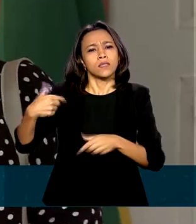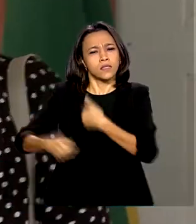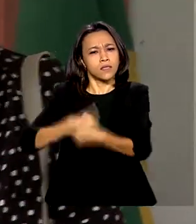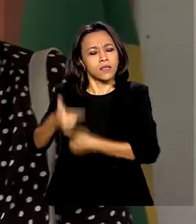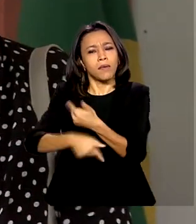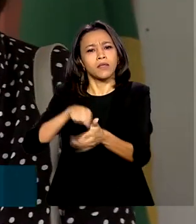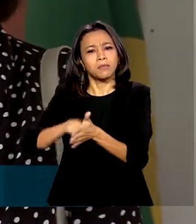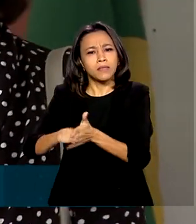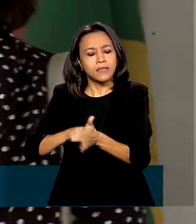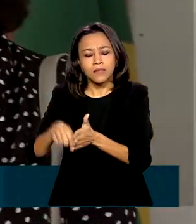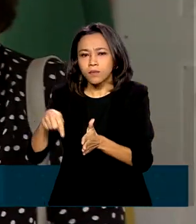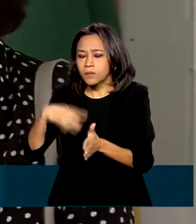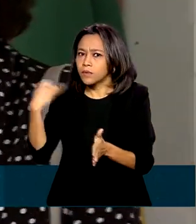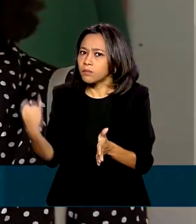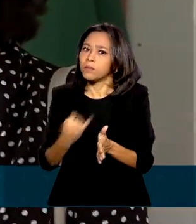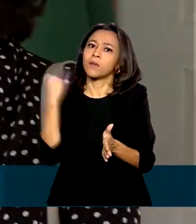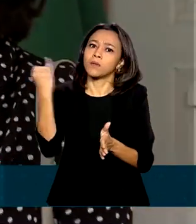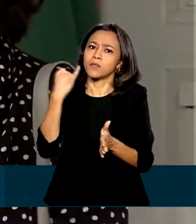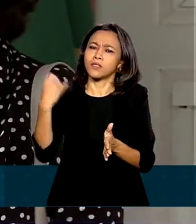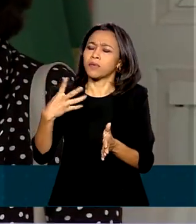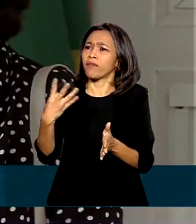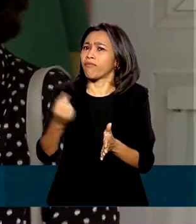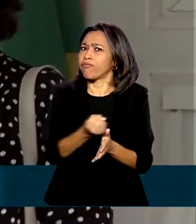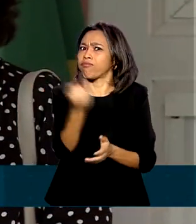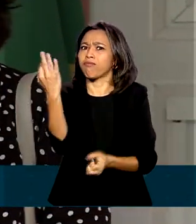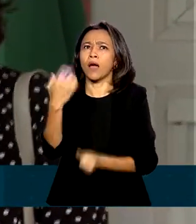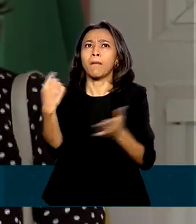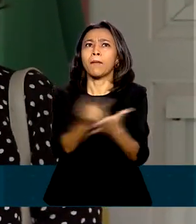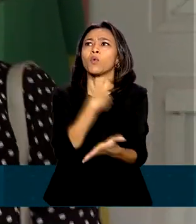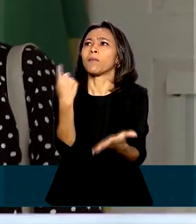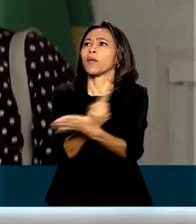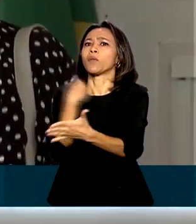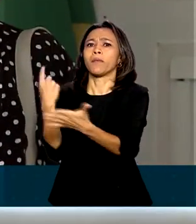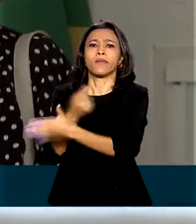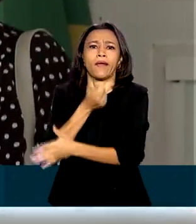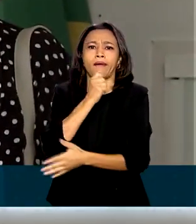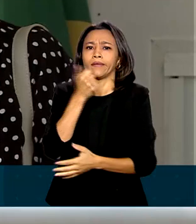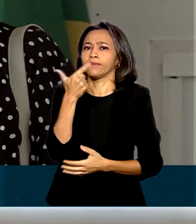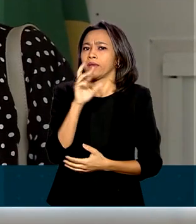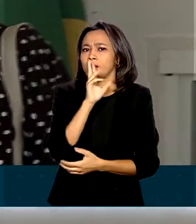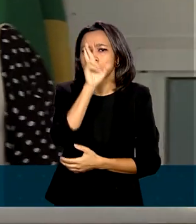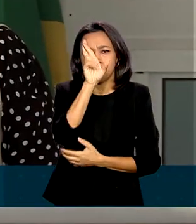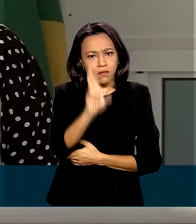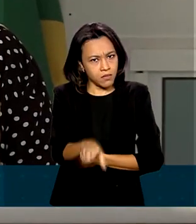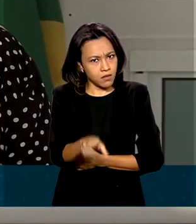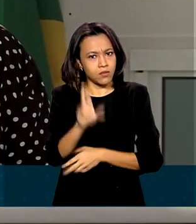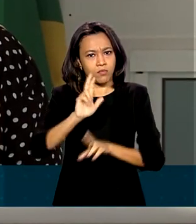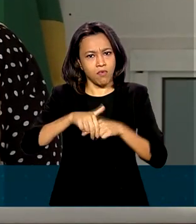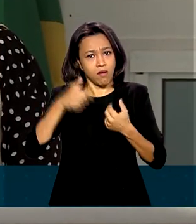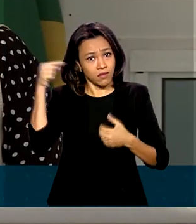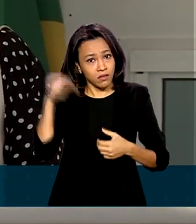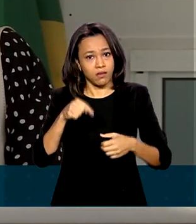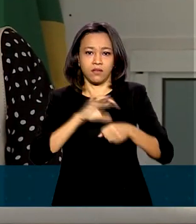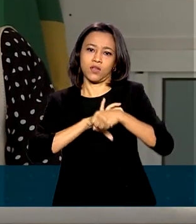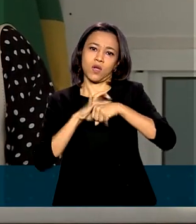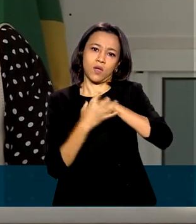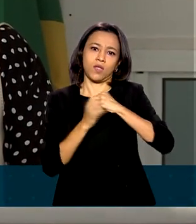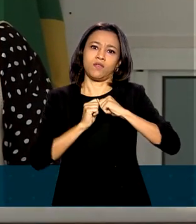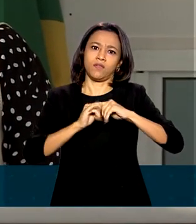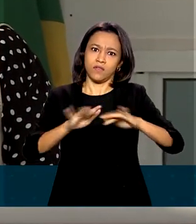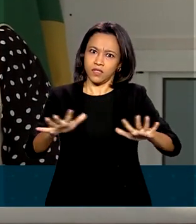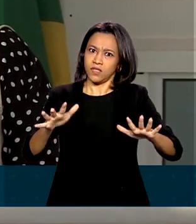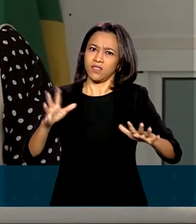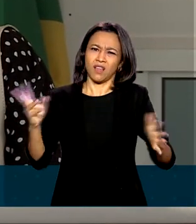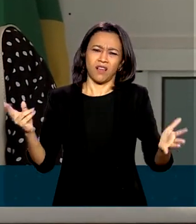serão fundamentais, dadas as muitas perguntas ainda sem resposta, frente a esta pandemia que aflige